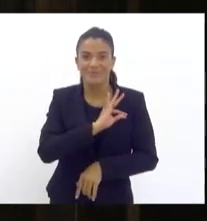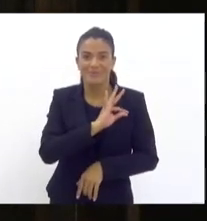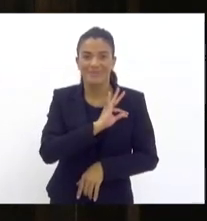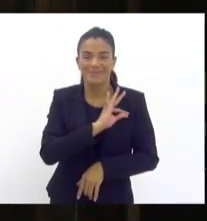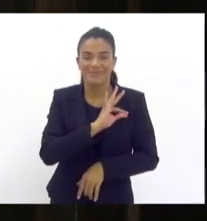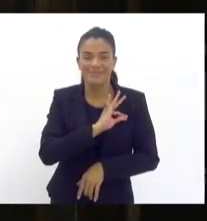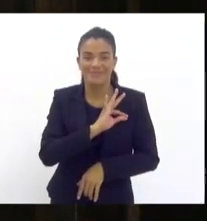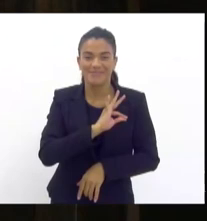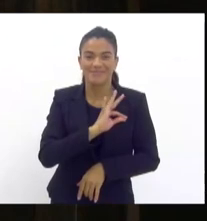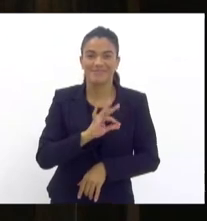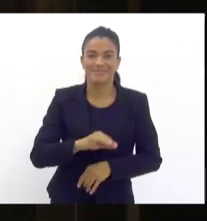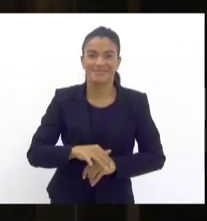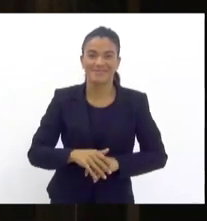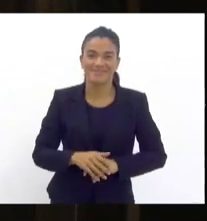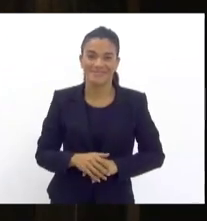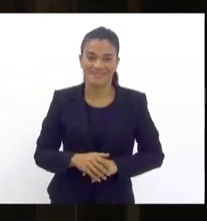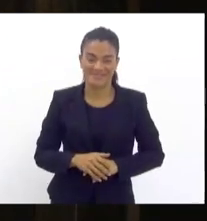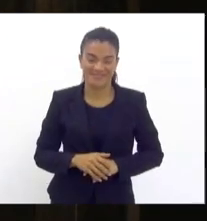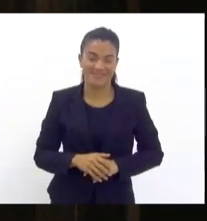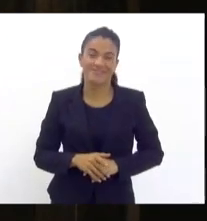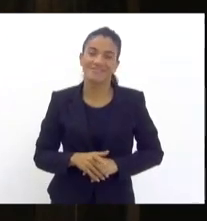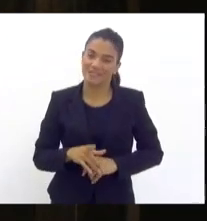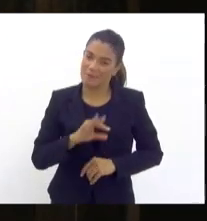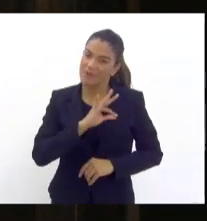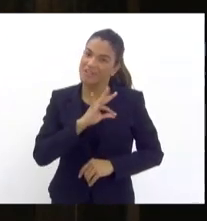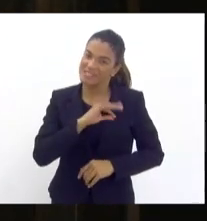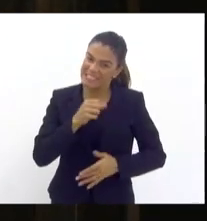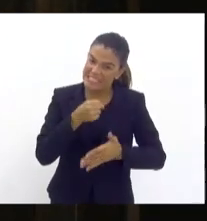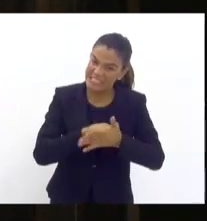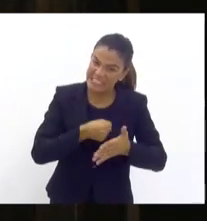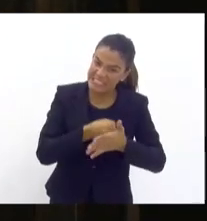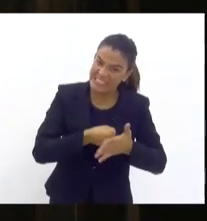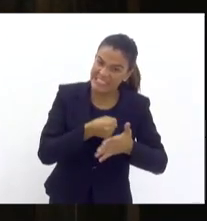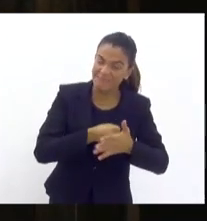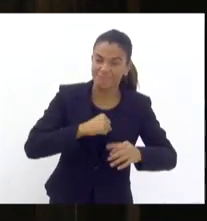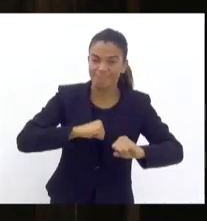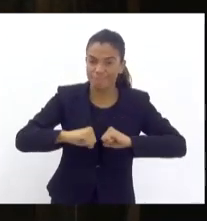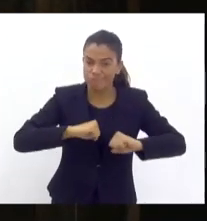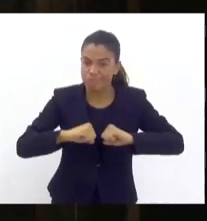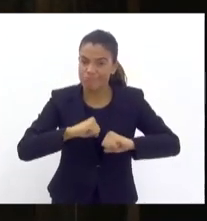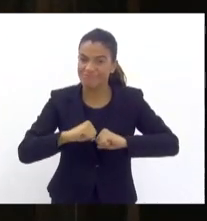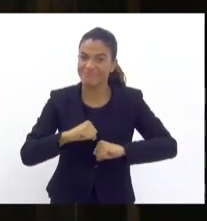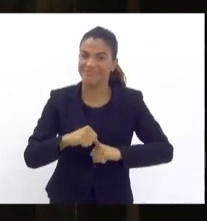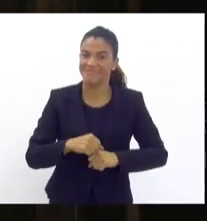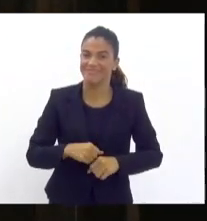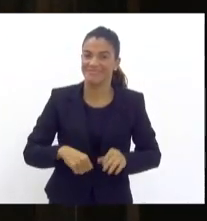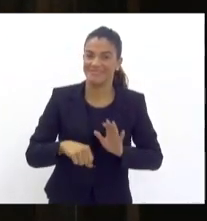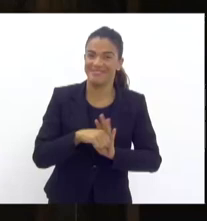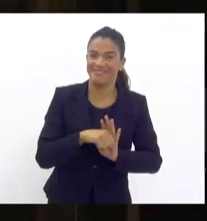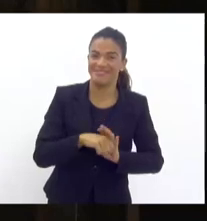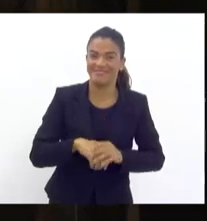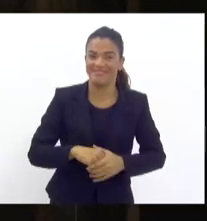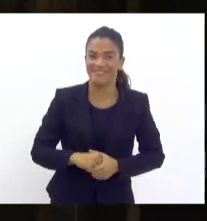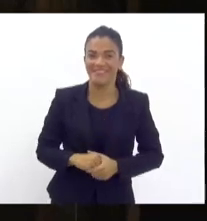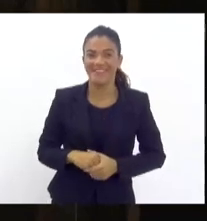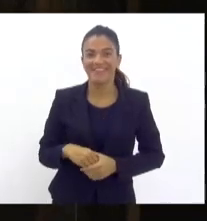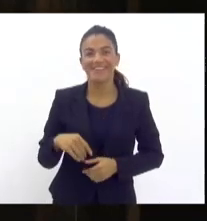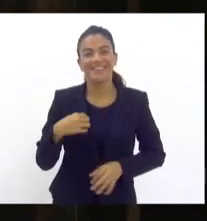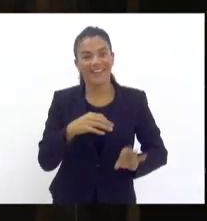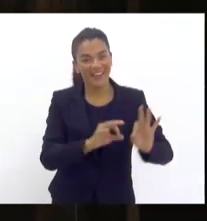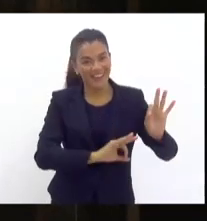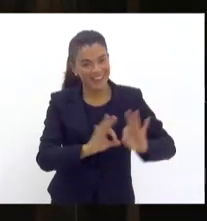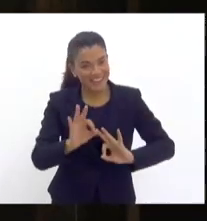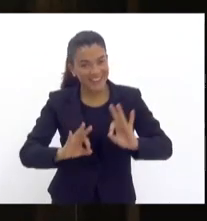nos últimos anos, bateram forte nesse tipo violação criminosa que se organizava como